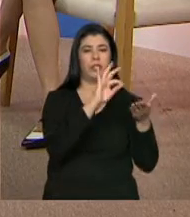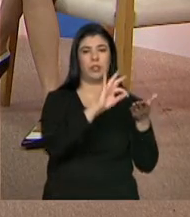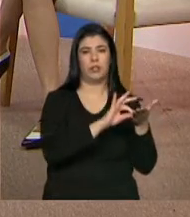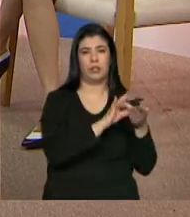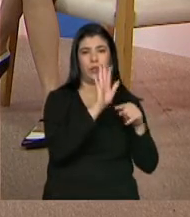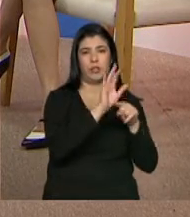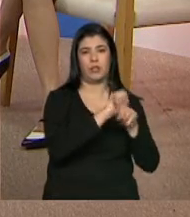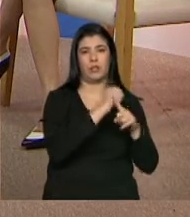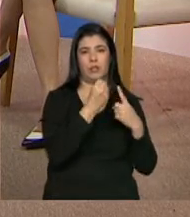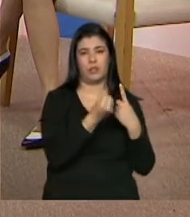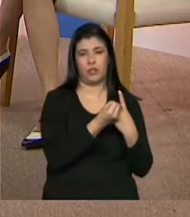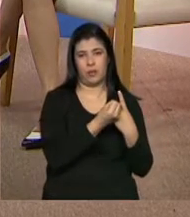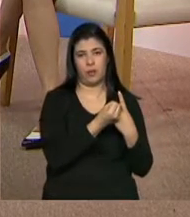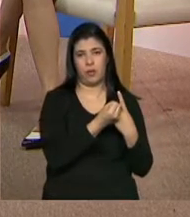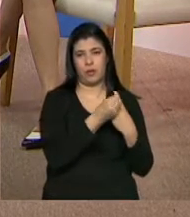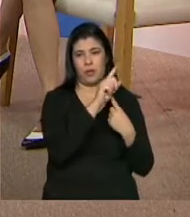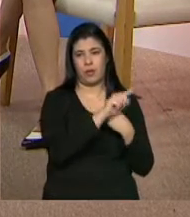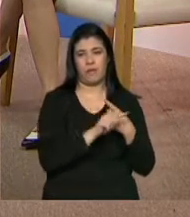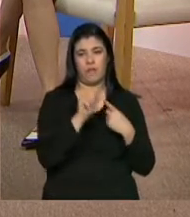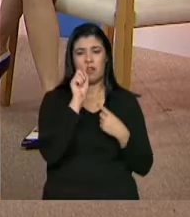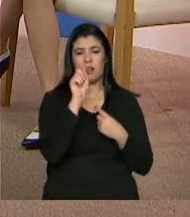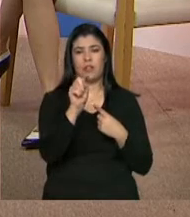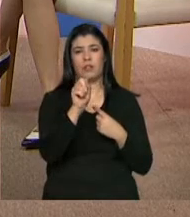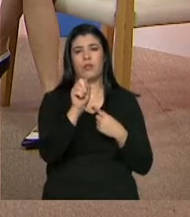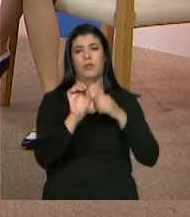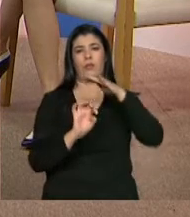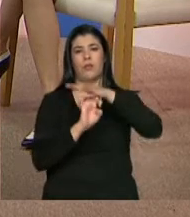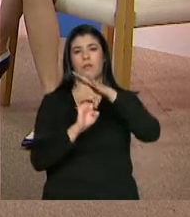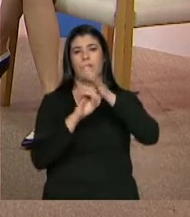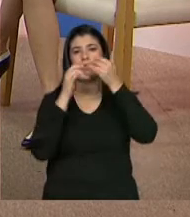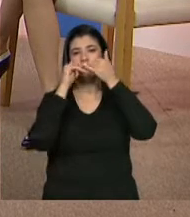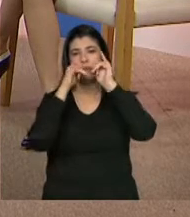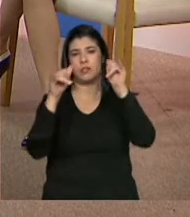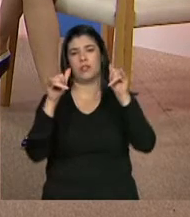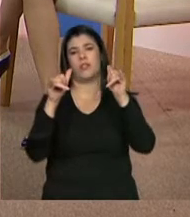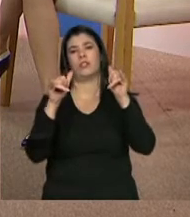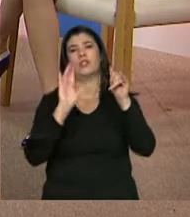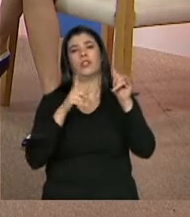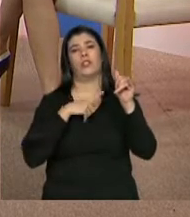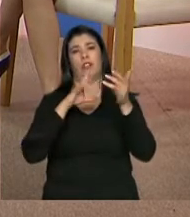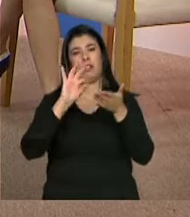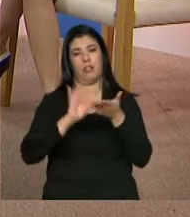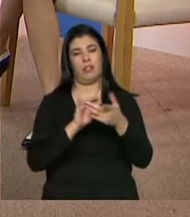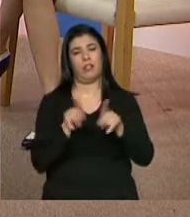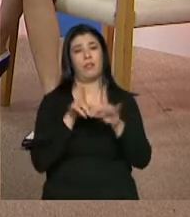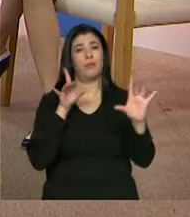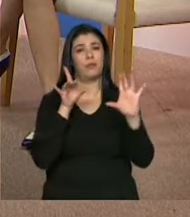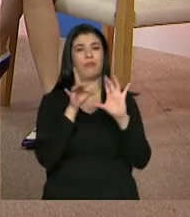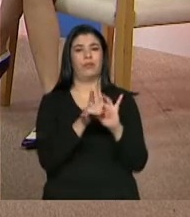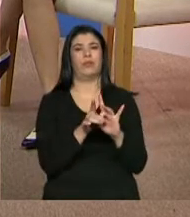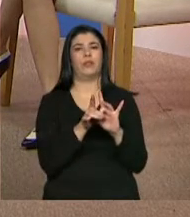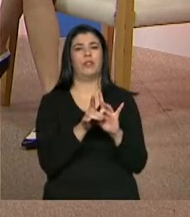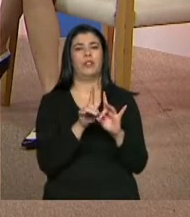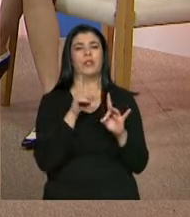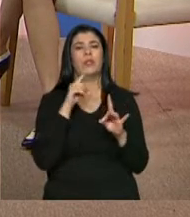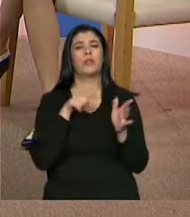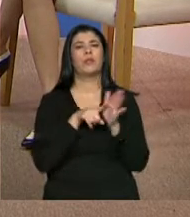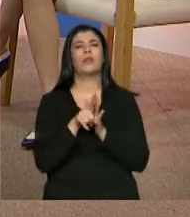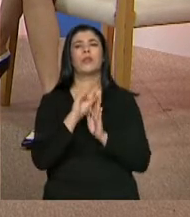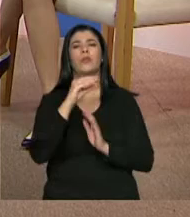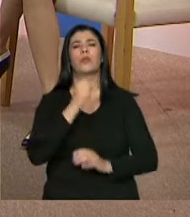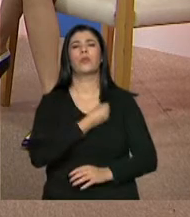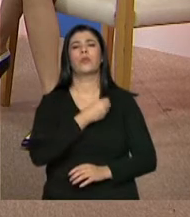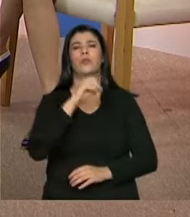e veio aqui na portinha da empresa de energia elétrica, já tá lá. Não tem desculpa. Já tá lá, ela consulta ali, qual é seu PF?